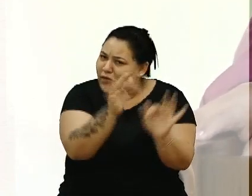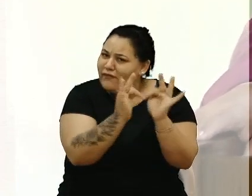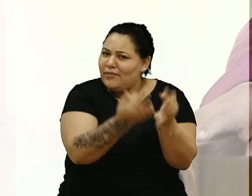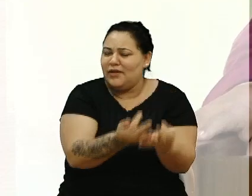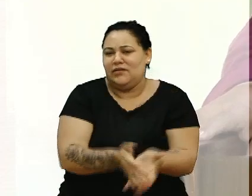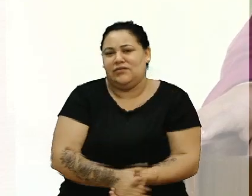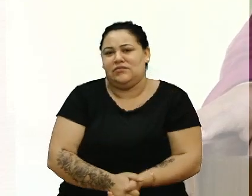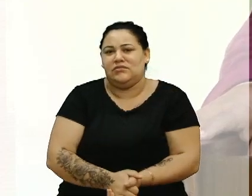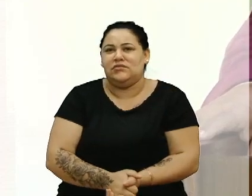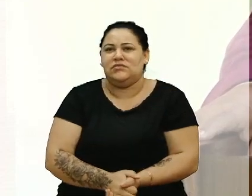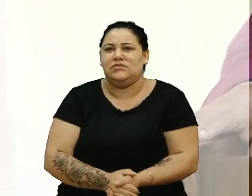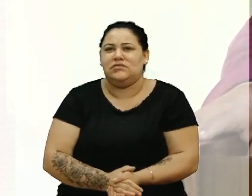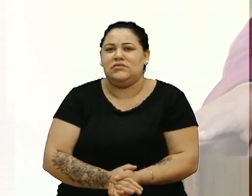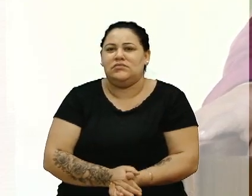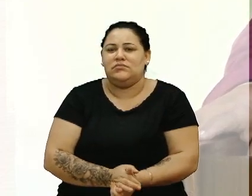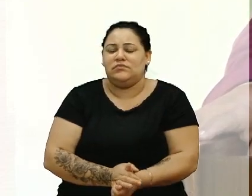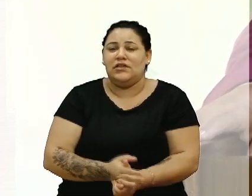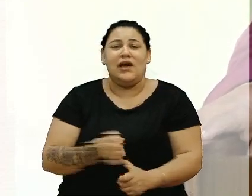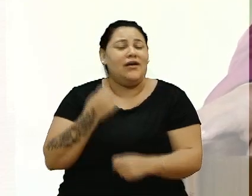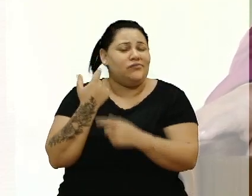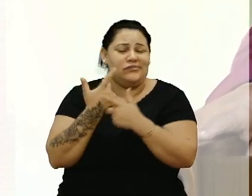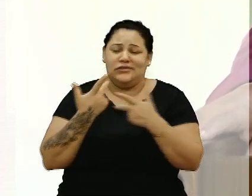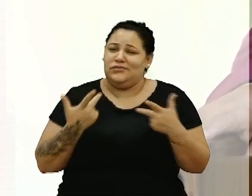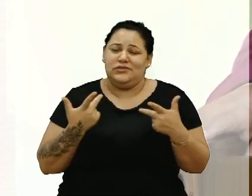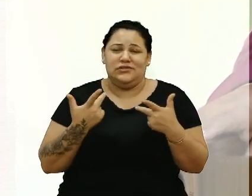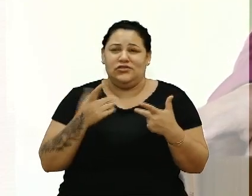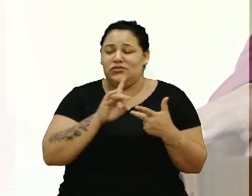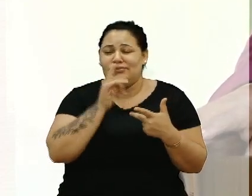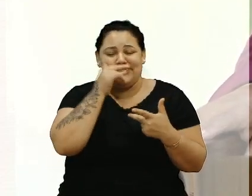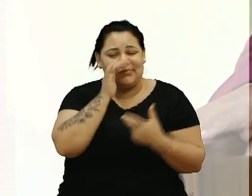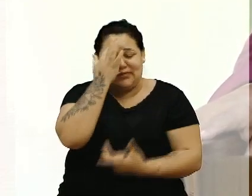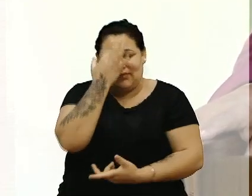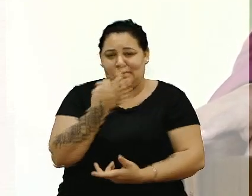coisas, não dá para a gente conseguir entender.